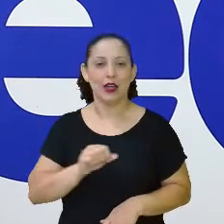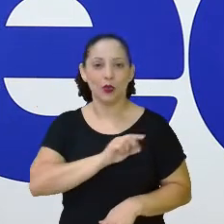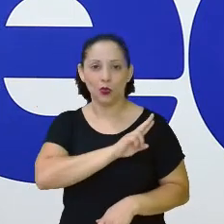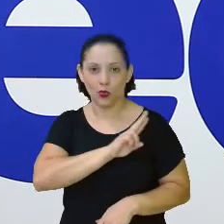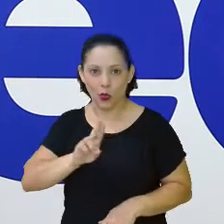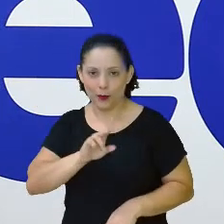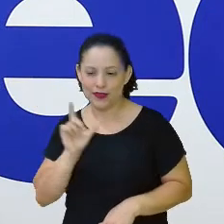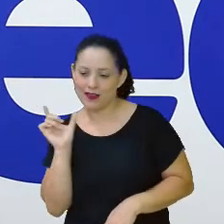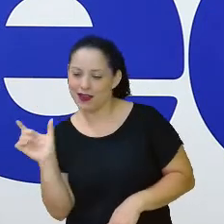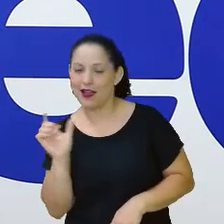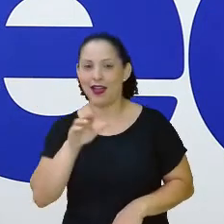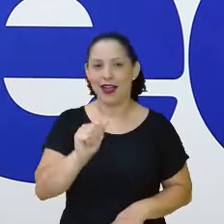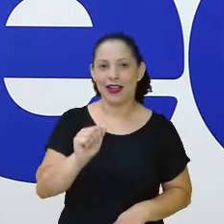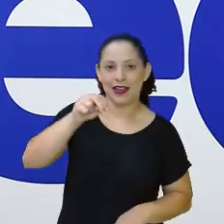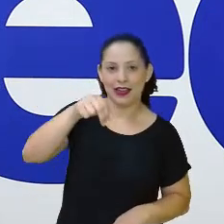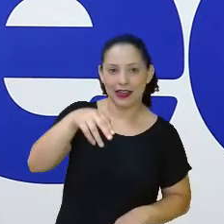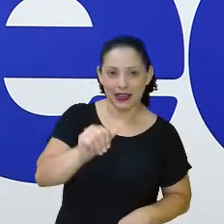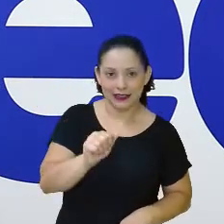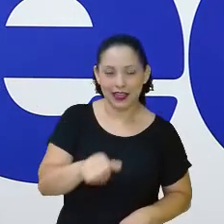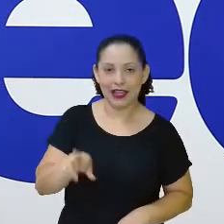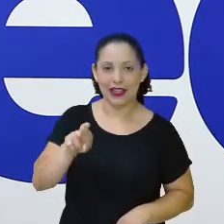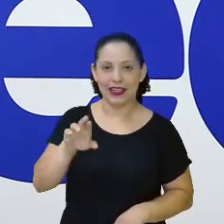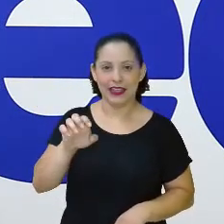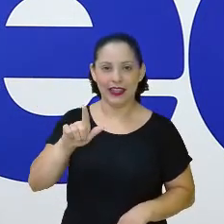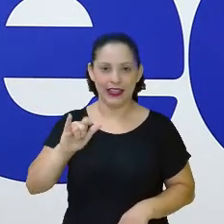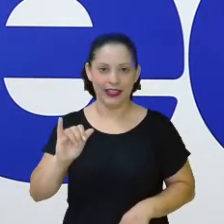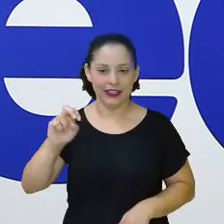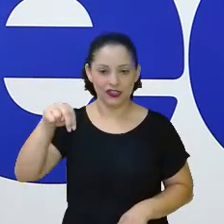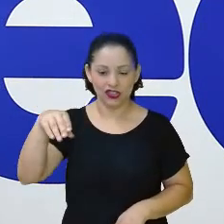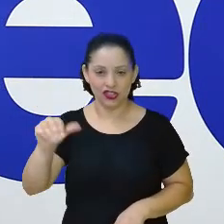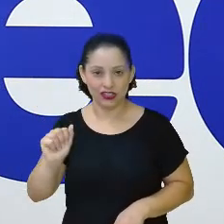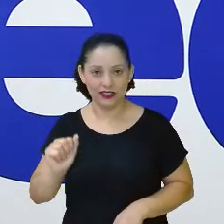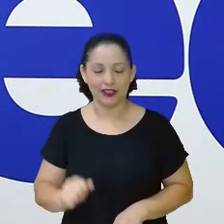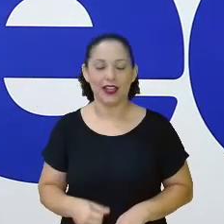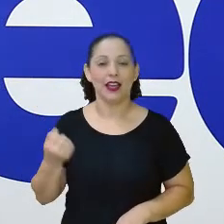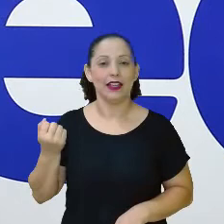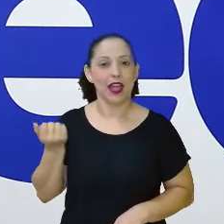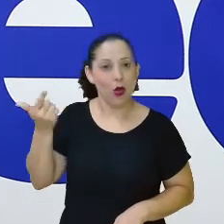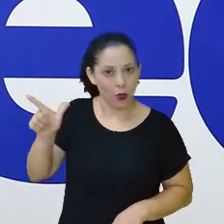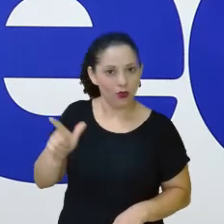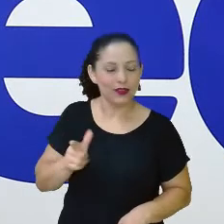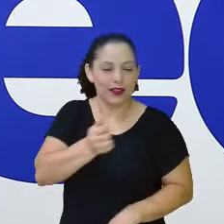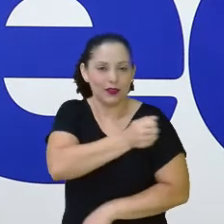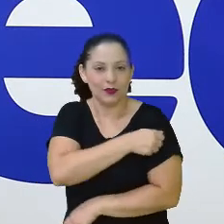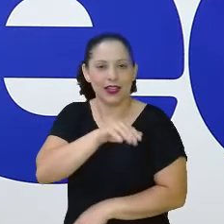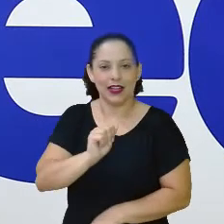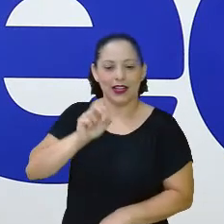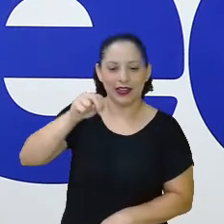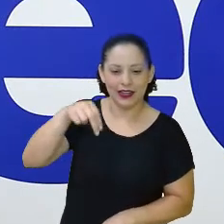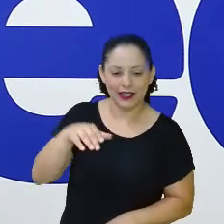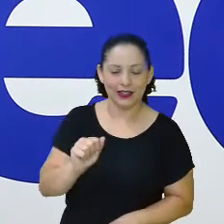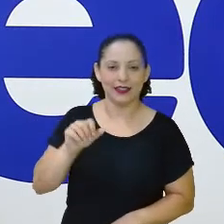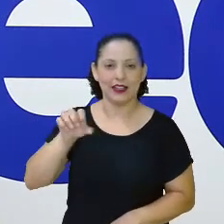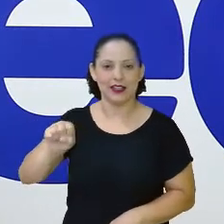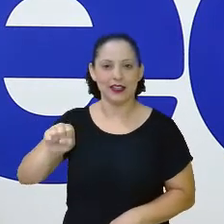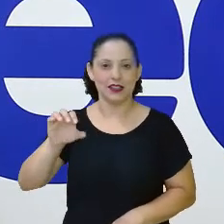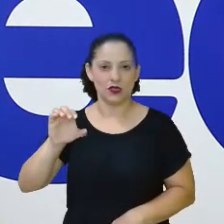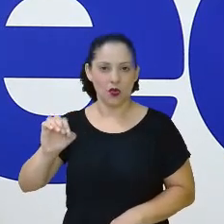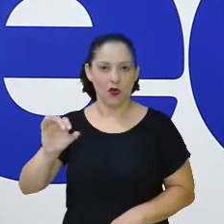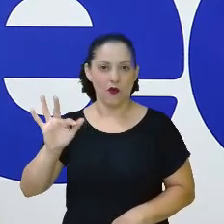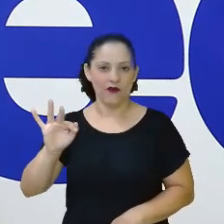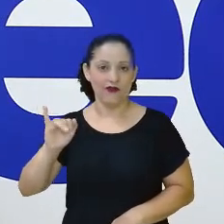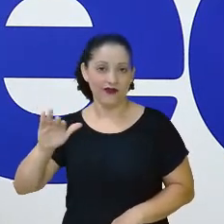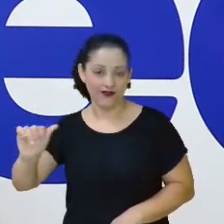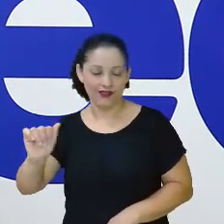elas botaram aqui. Uma é Ana Regina e a outra é a Ana Sofia. A Ana Regina colocou letra B.